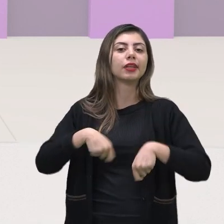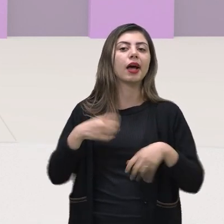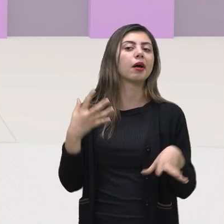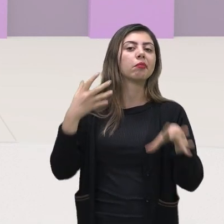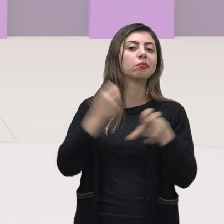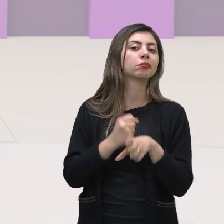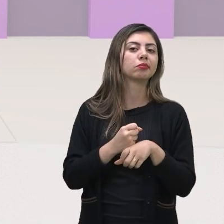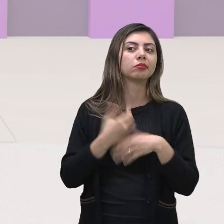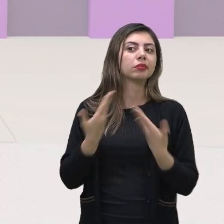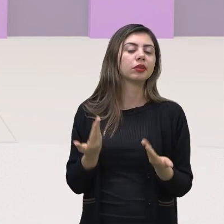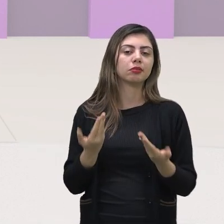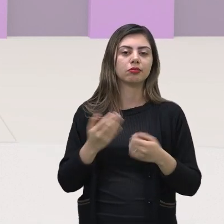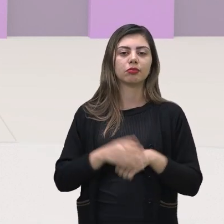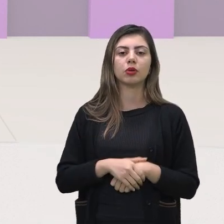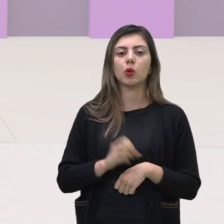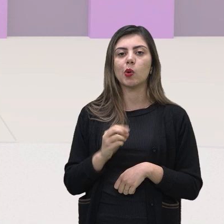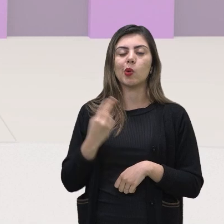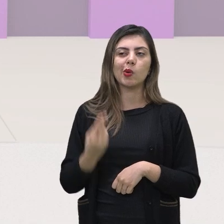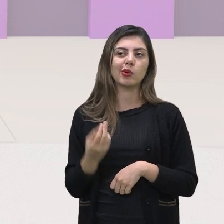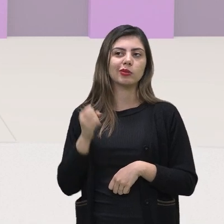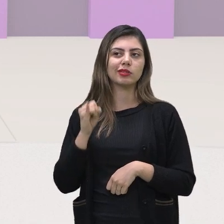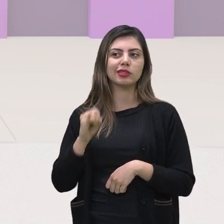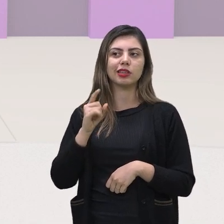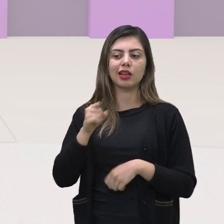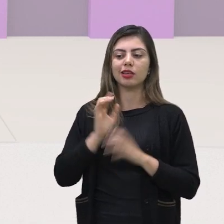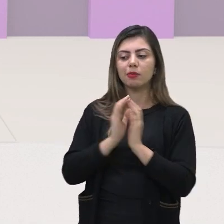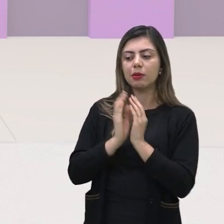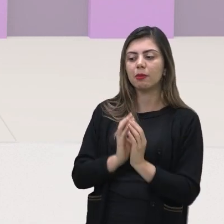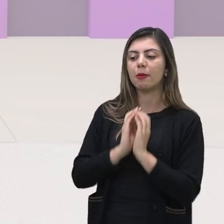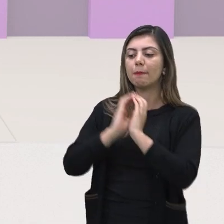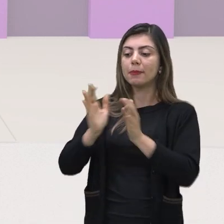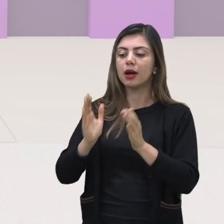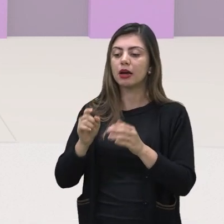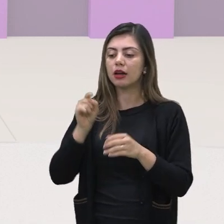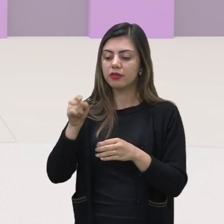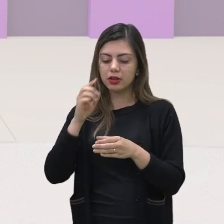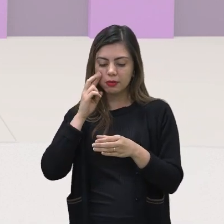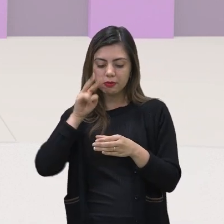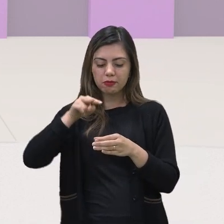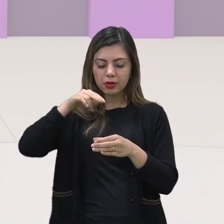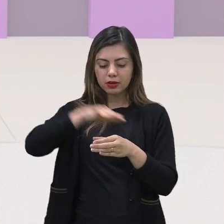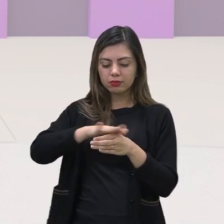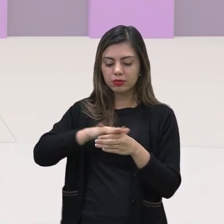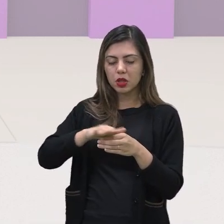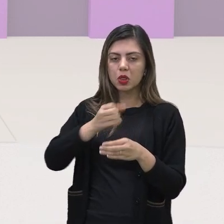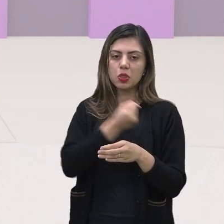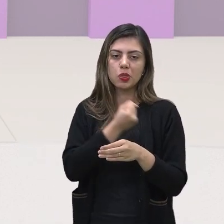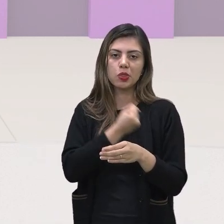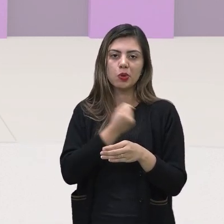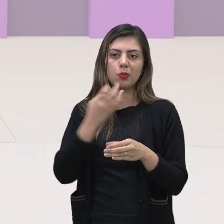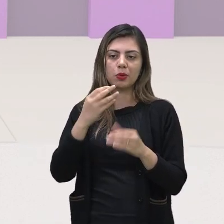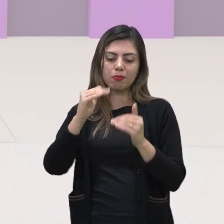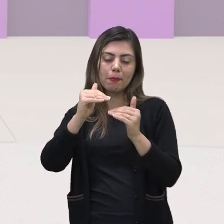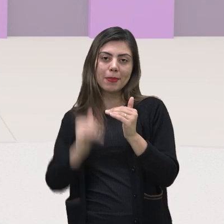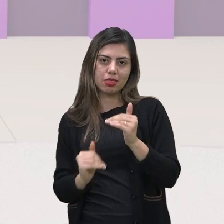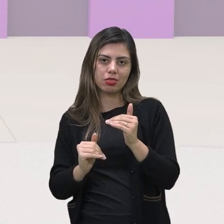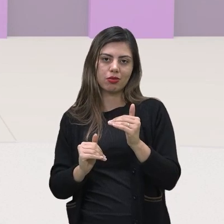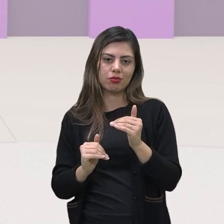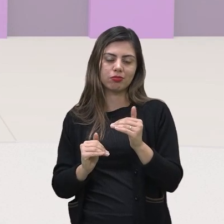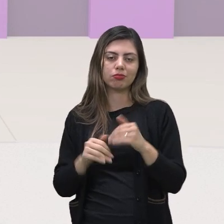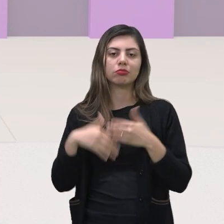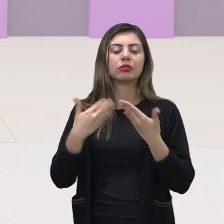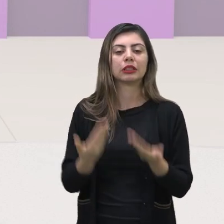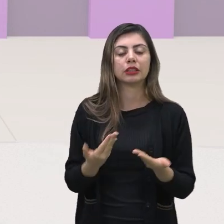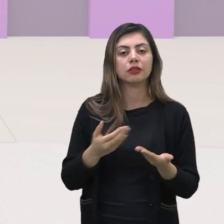a chance de alançar um dado e na face voltada para cima aparecer um número menor do que 4 então